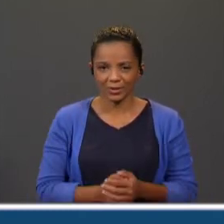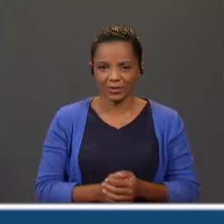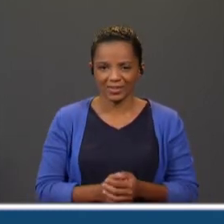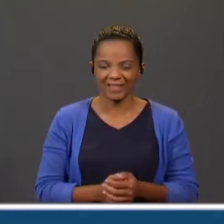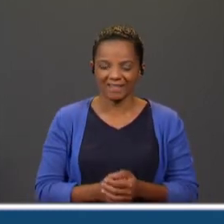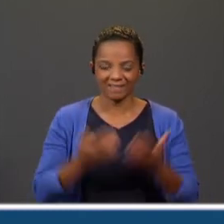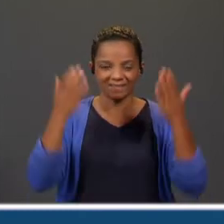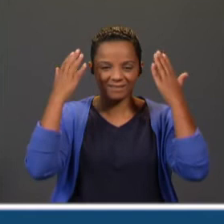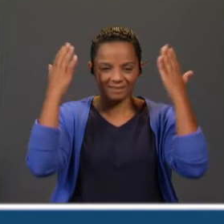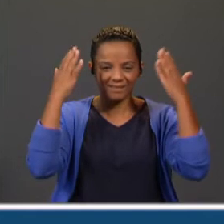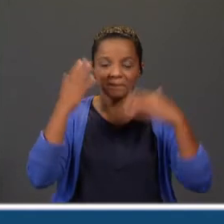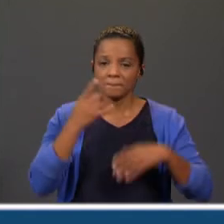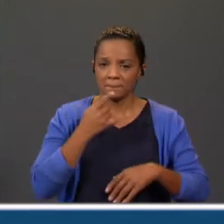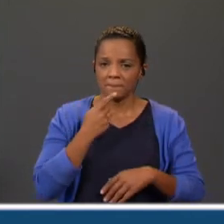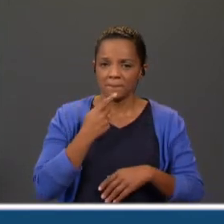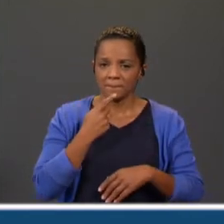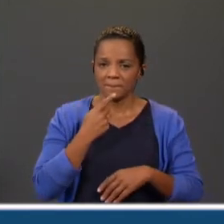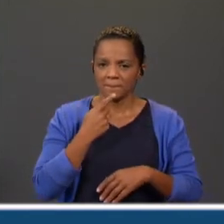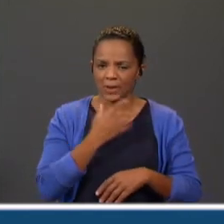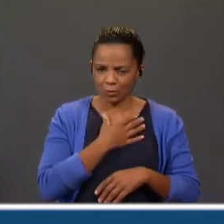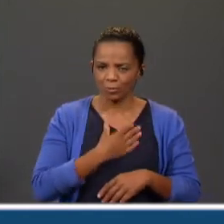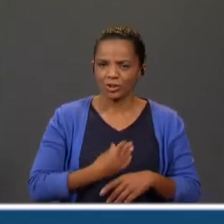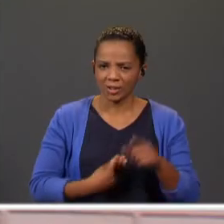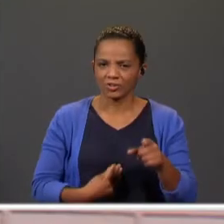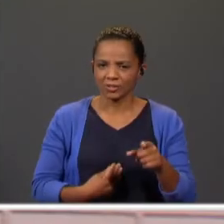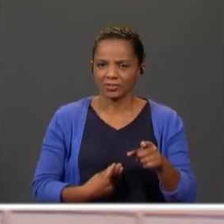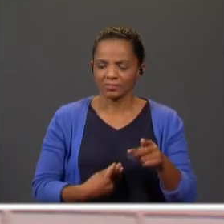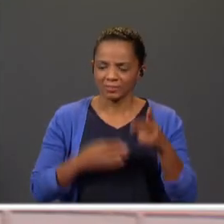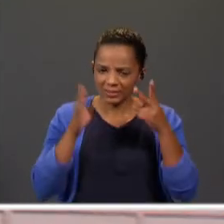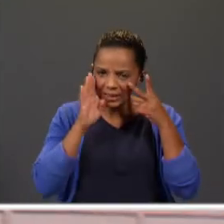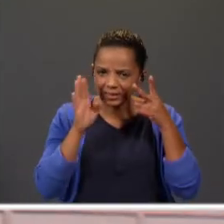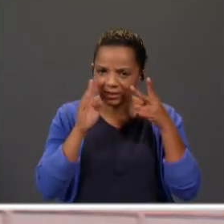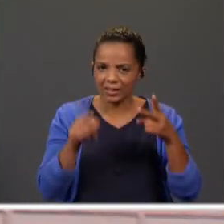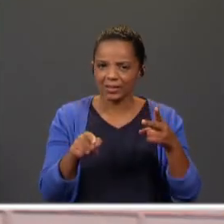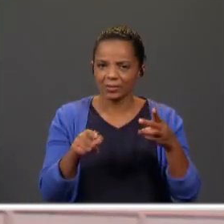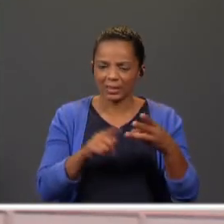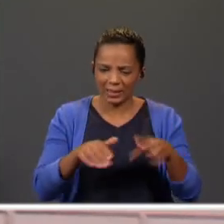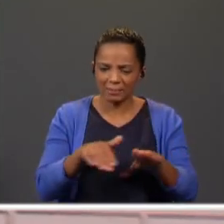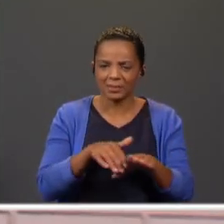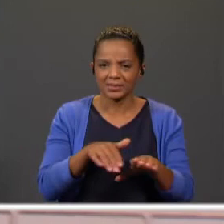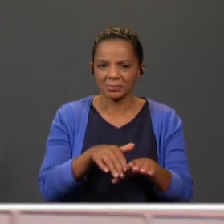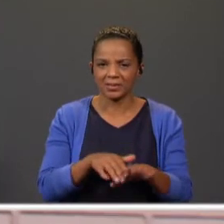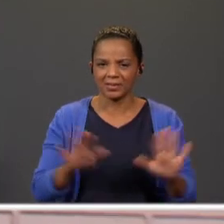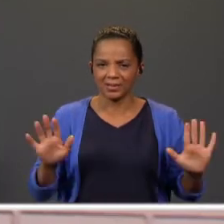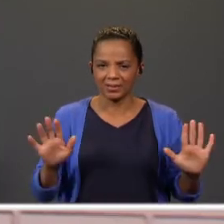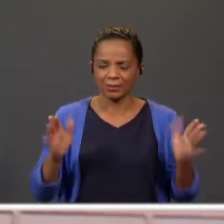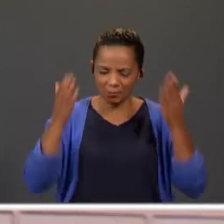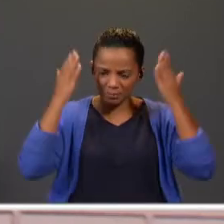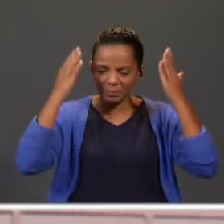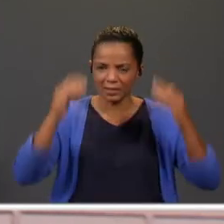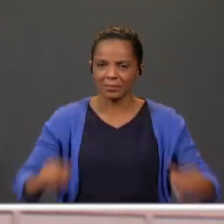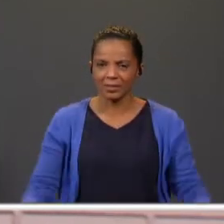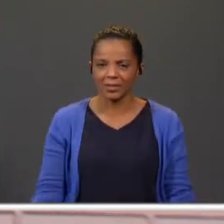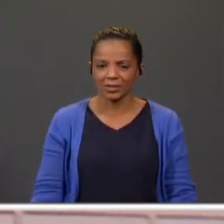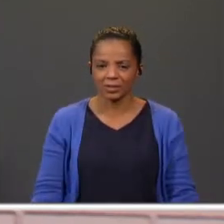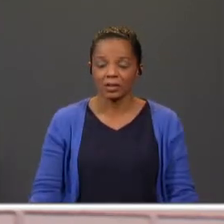Parabéns. Já percebi que gostaste, estás atento e participativo. Muitos parabéns.